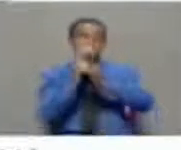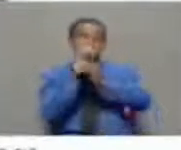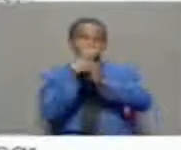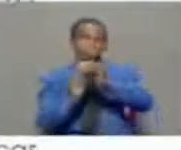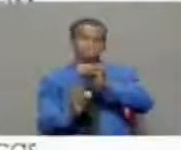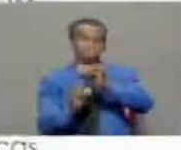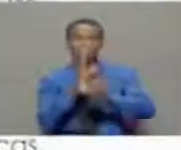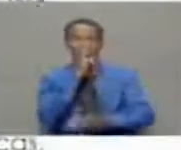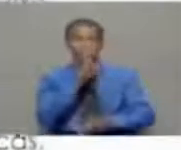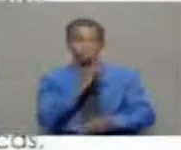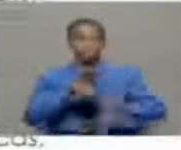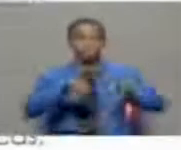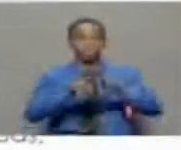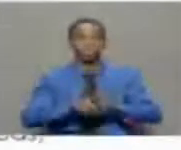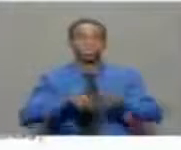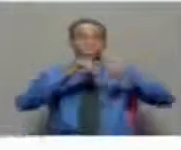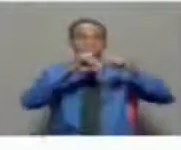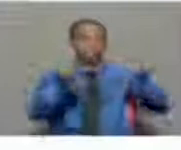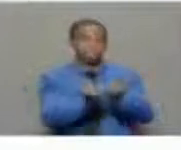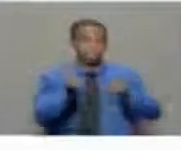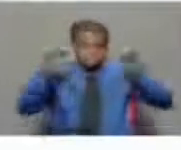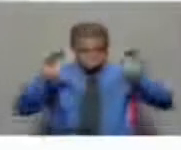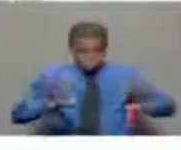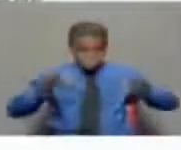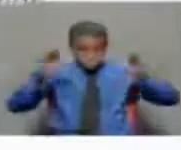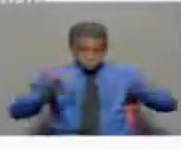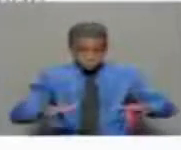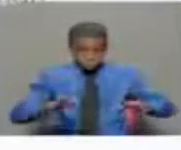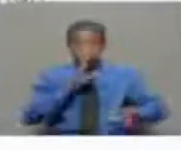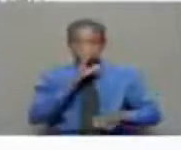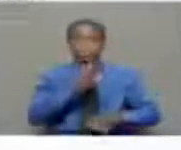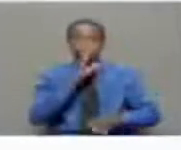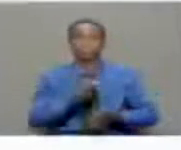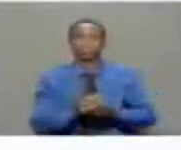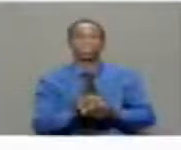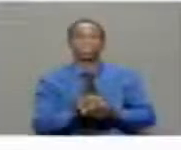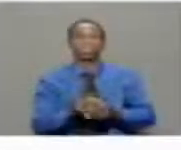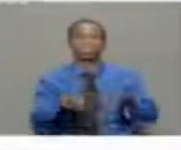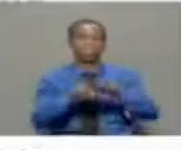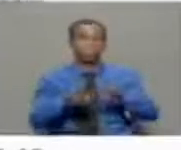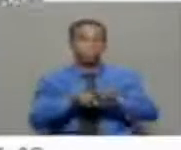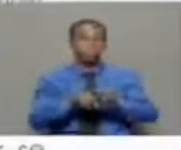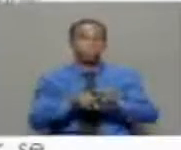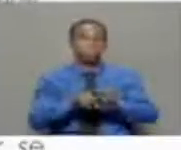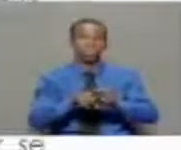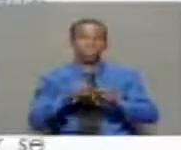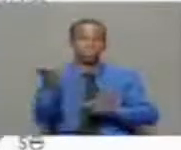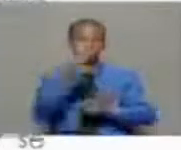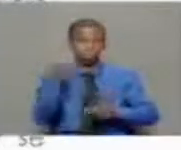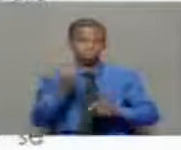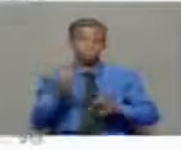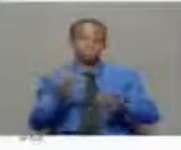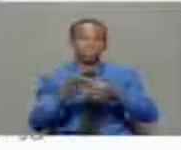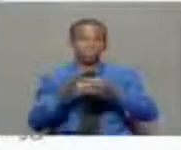Comércio SA e a empresa Dahmer Gráficas, Sociedade Industrial de Artes